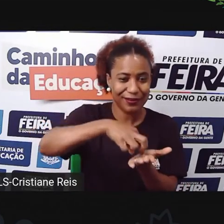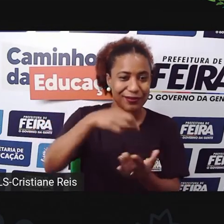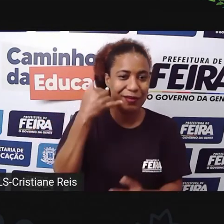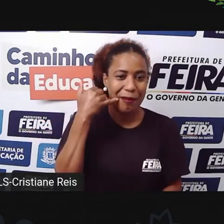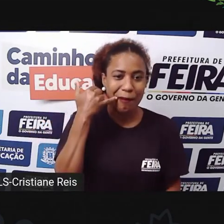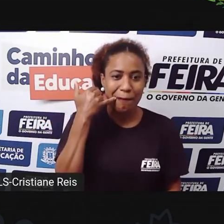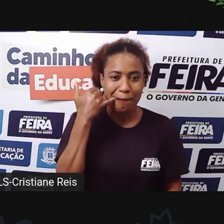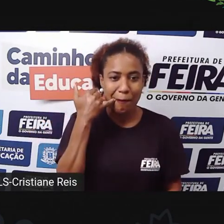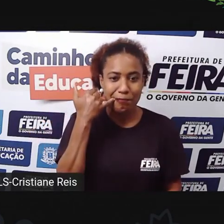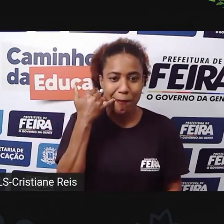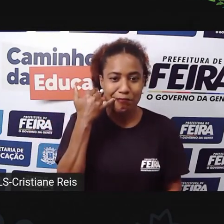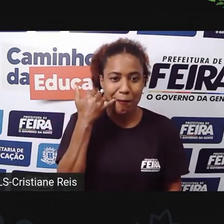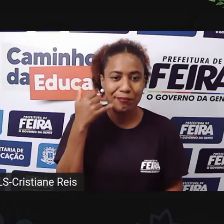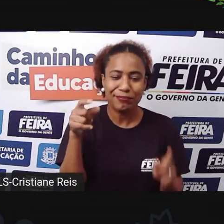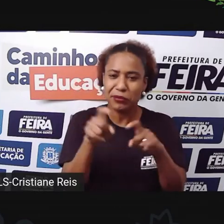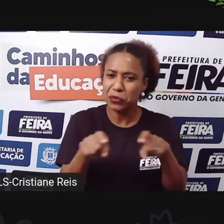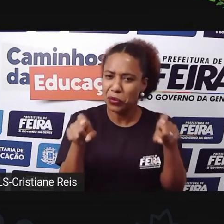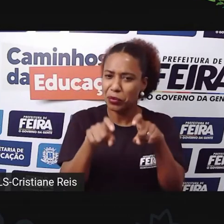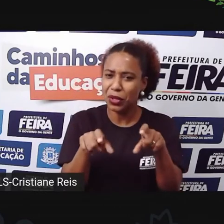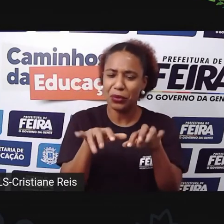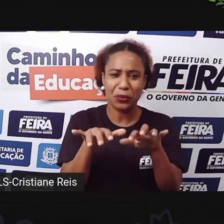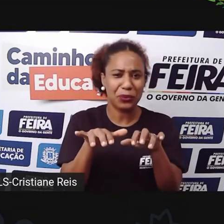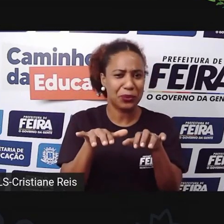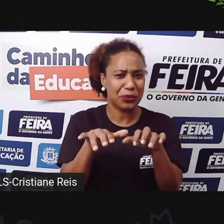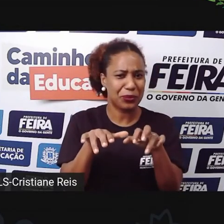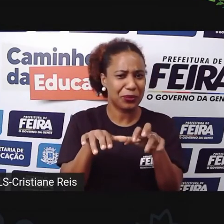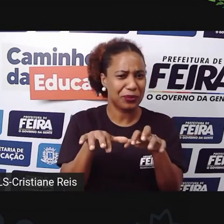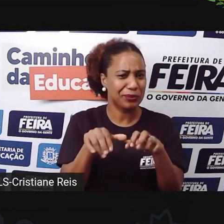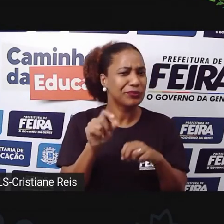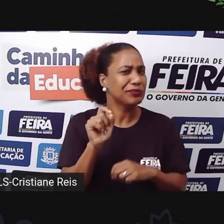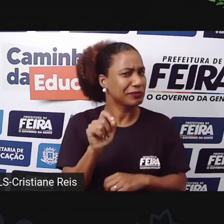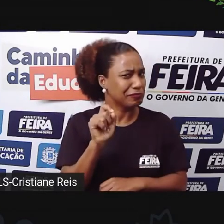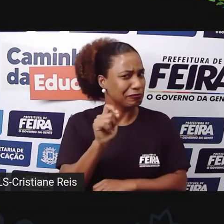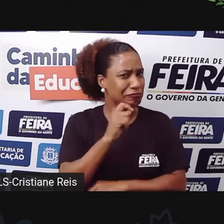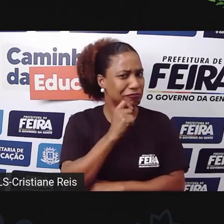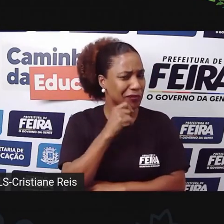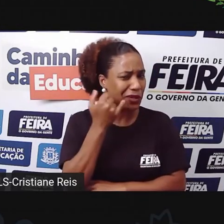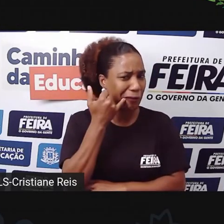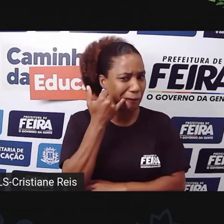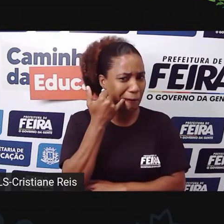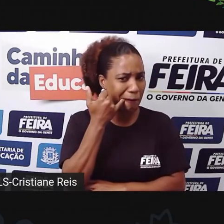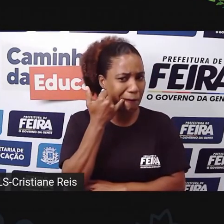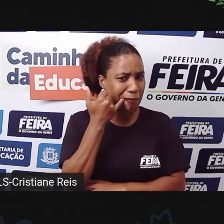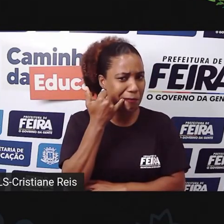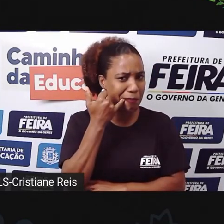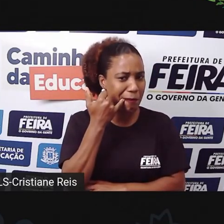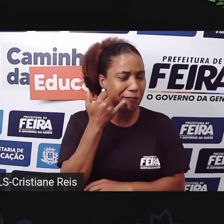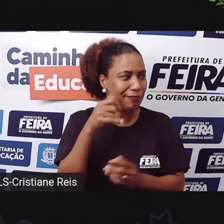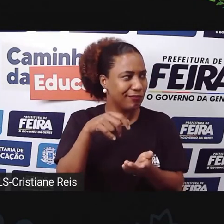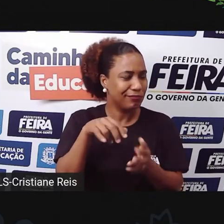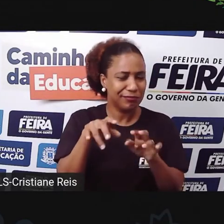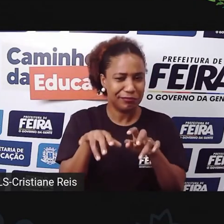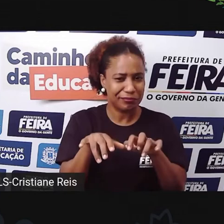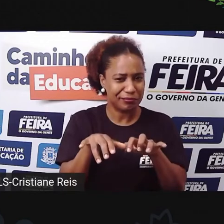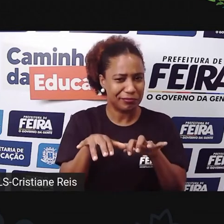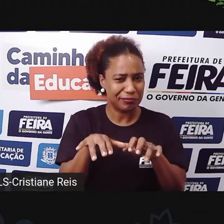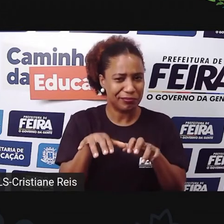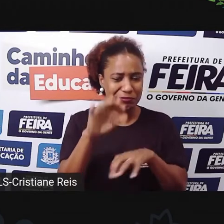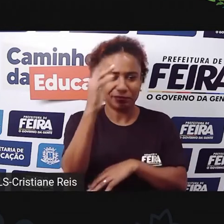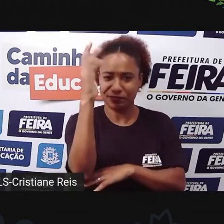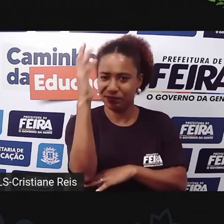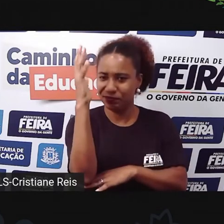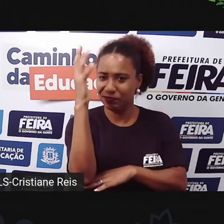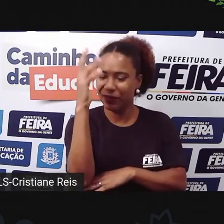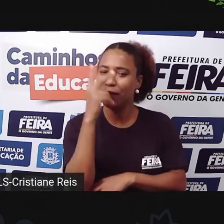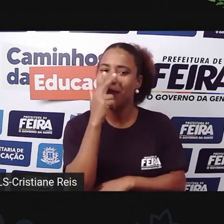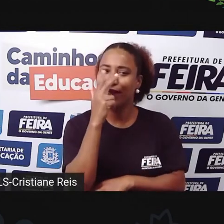digitando, né, na frente do computador, o que será que o Saci tá fazendo dentro do tronco da árvore? Parece que é a casa dele,